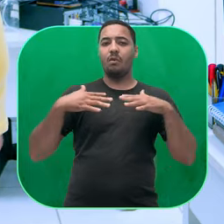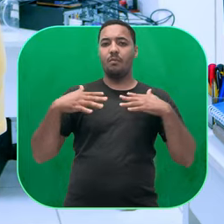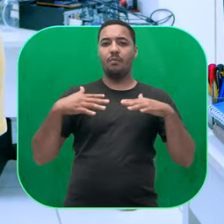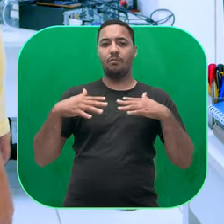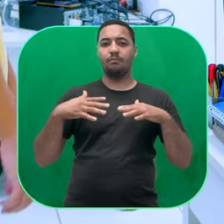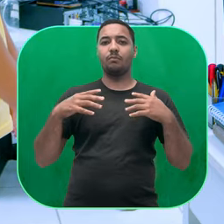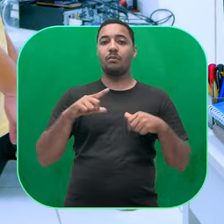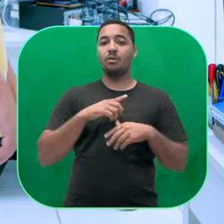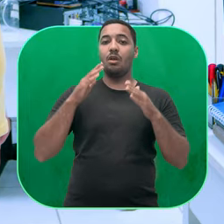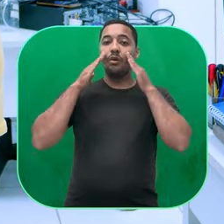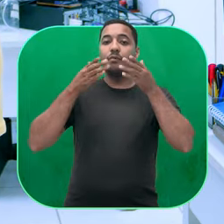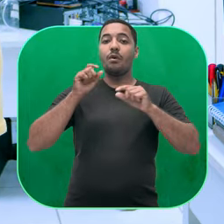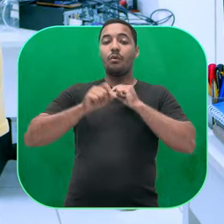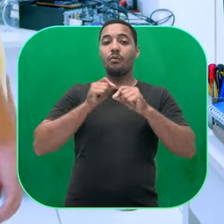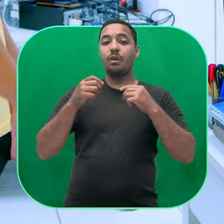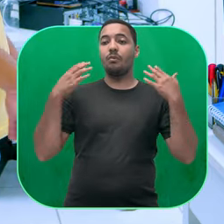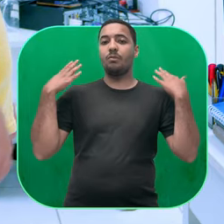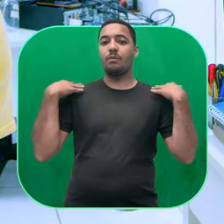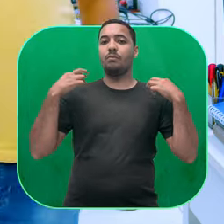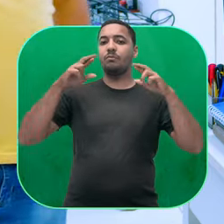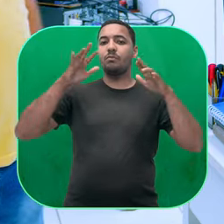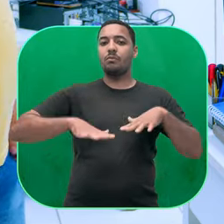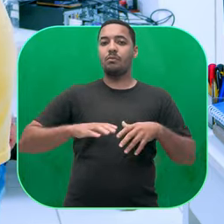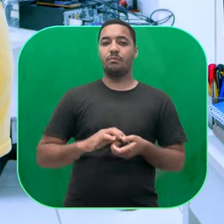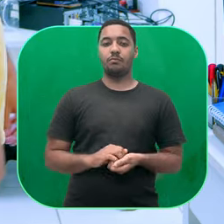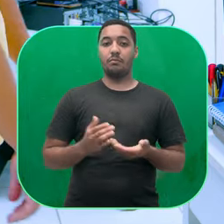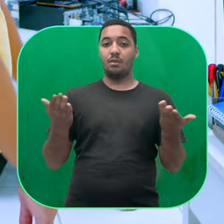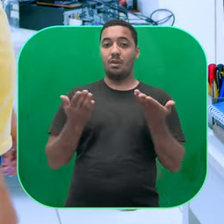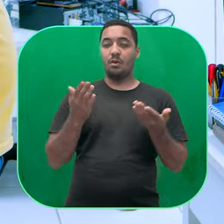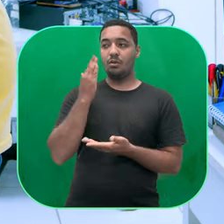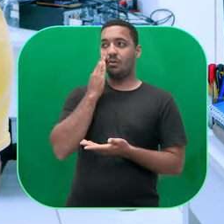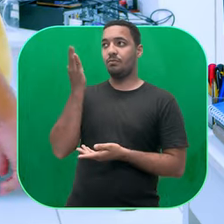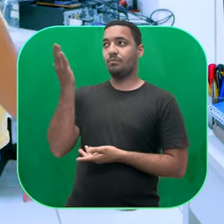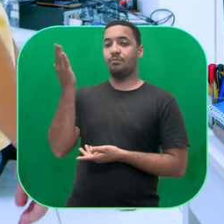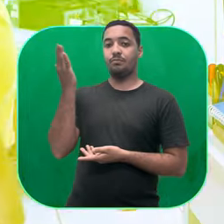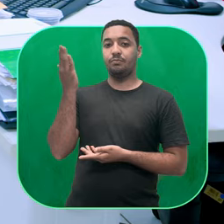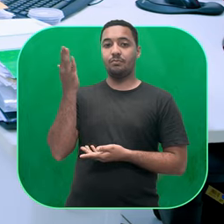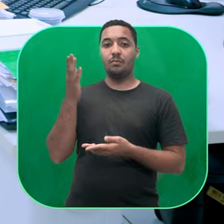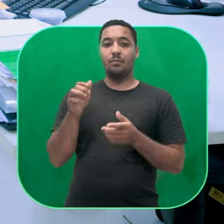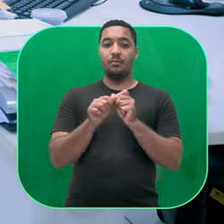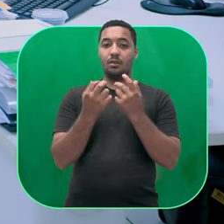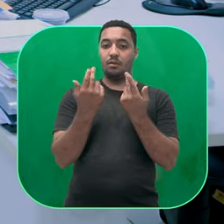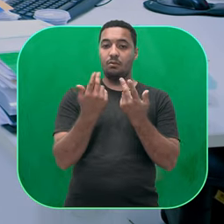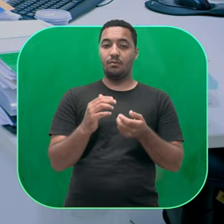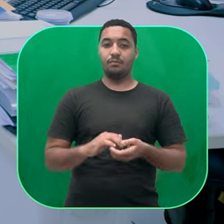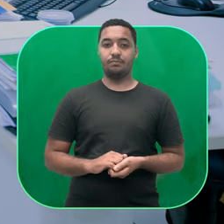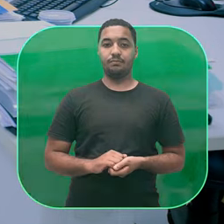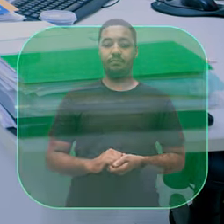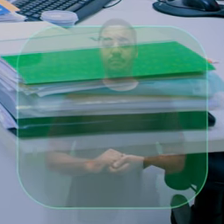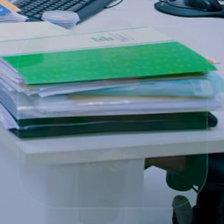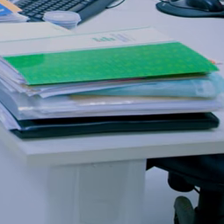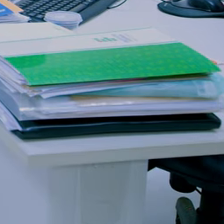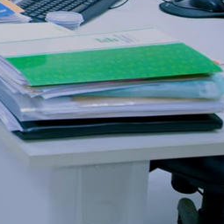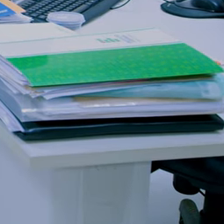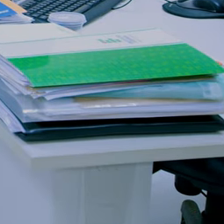inverter o sentido da movimentação. O exercício tem como foco principal o relaxamento dos ombros. Flexione um pouco os seus joelhos, entrelaça os